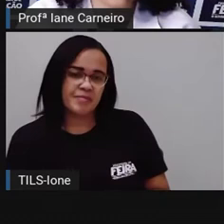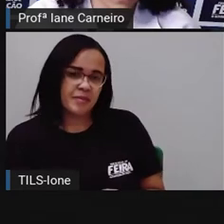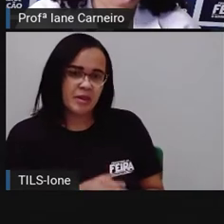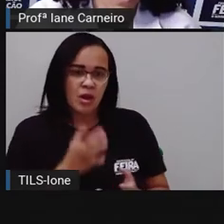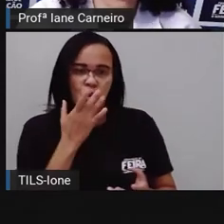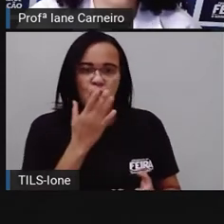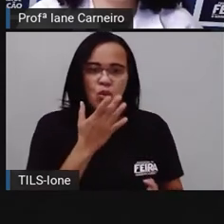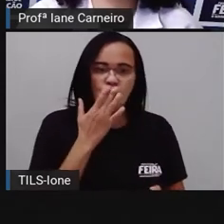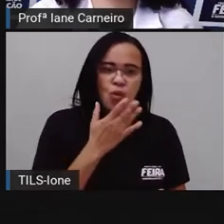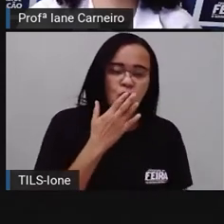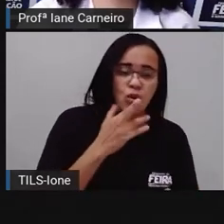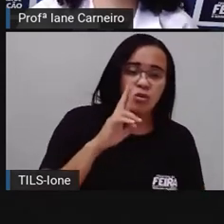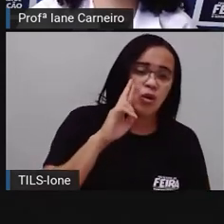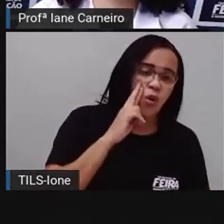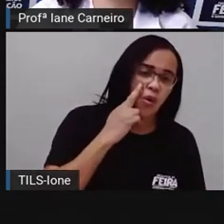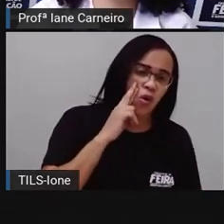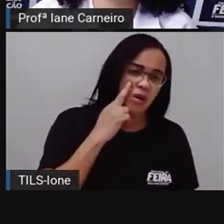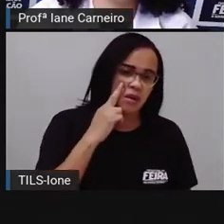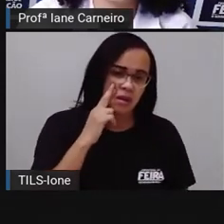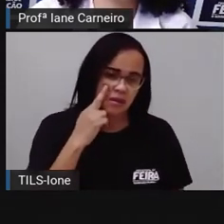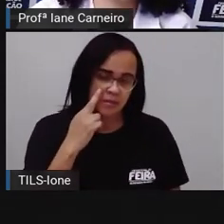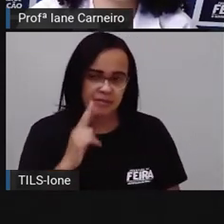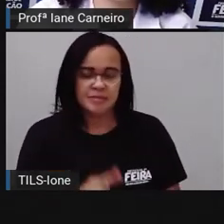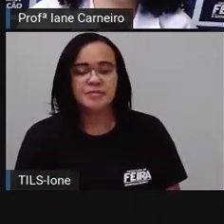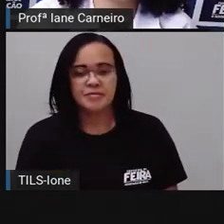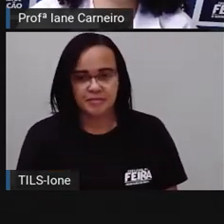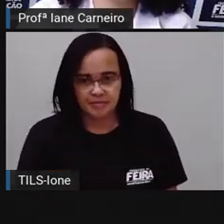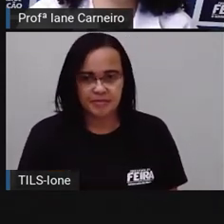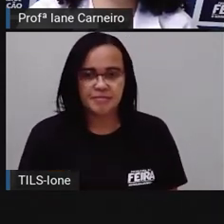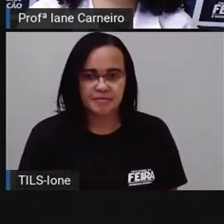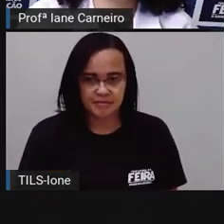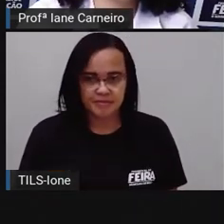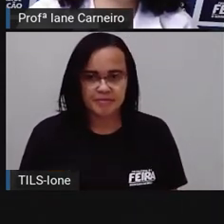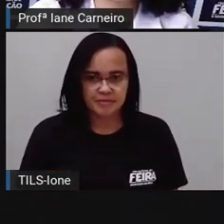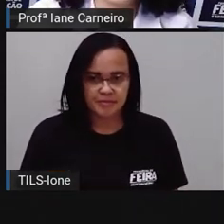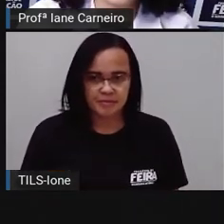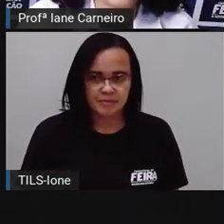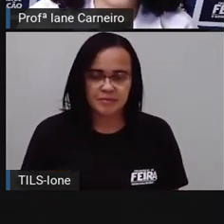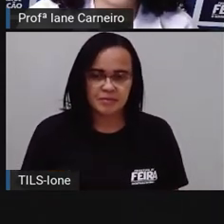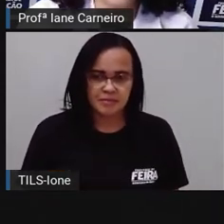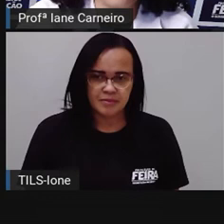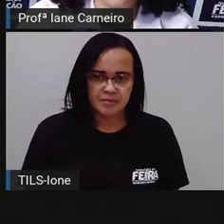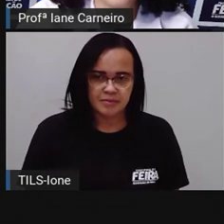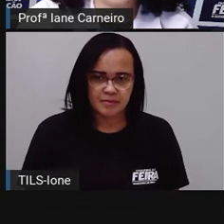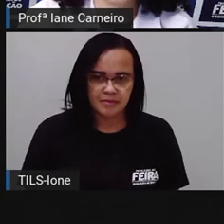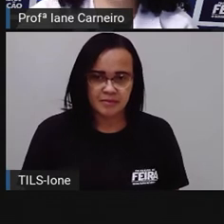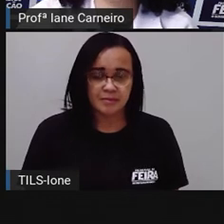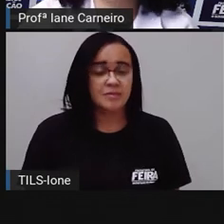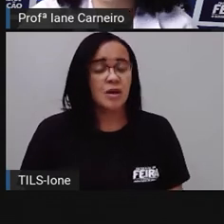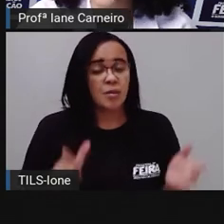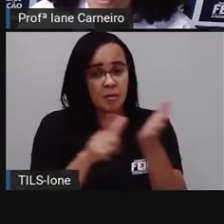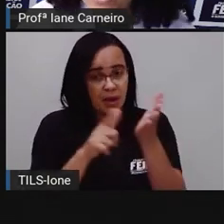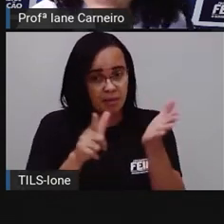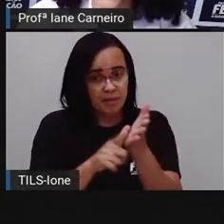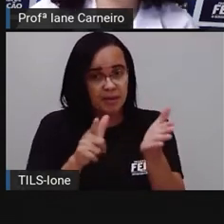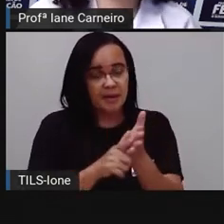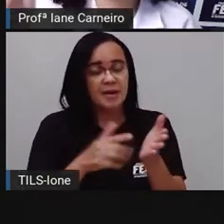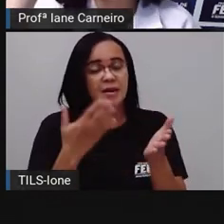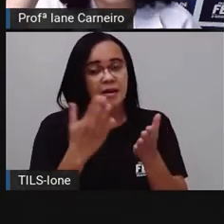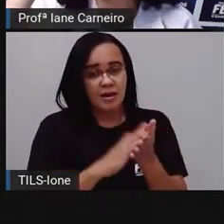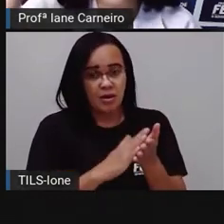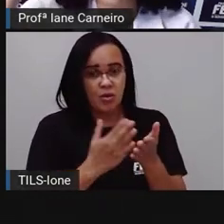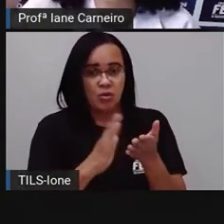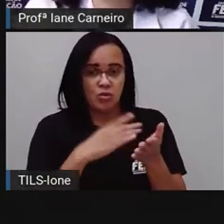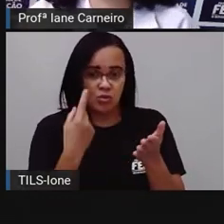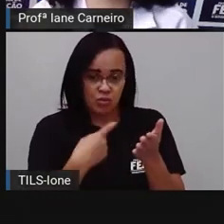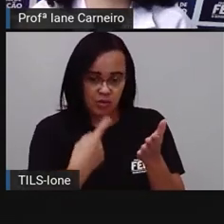a cor roda, rosa. Então, gente vem aqui embaixo, ó, isso aí você vai desenhar no seu papel, a prova tá fazendo aqui no computador, mas você